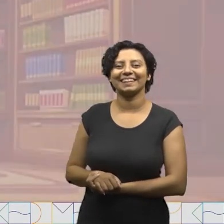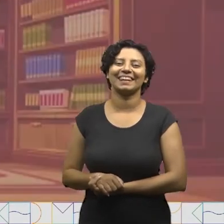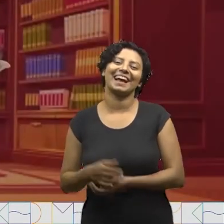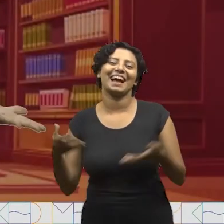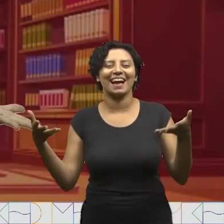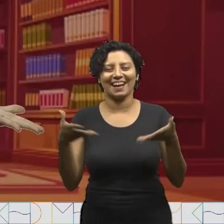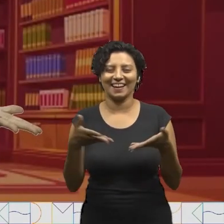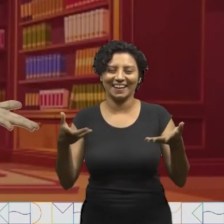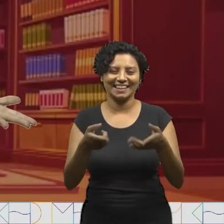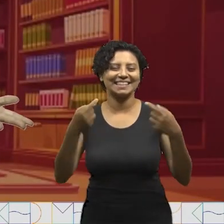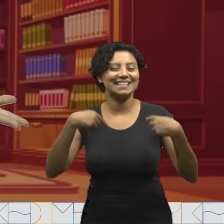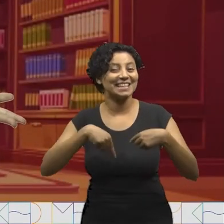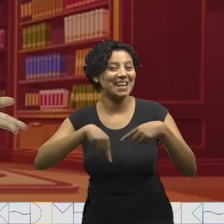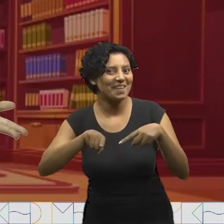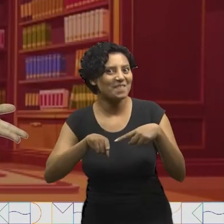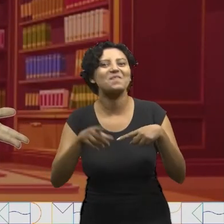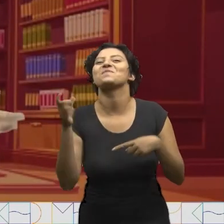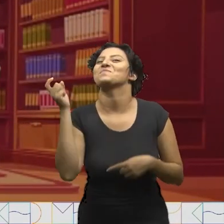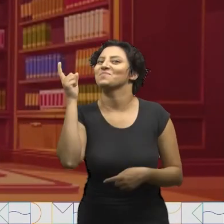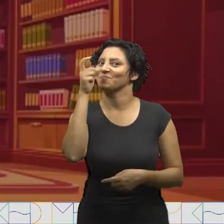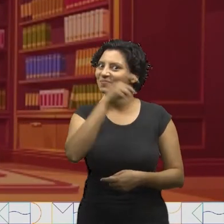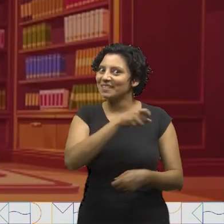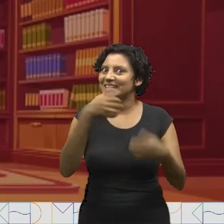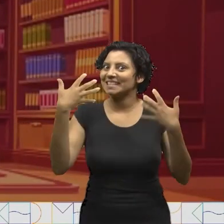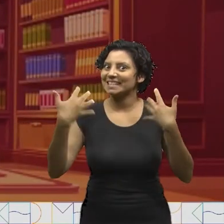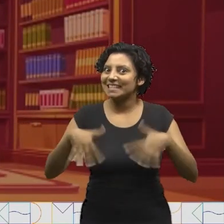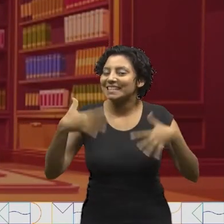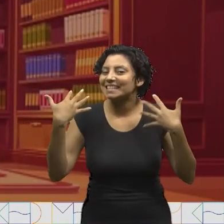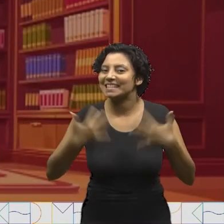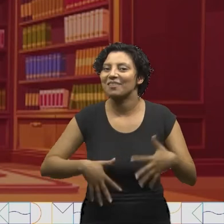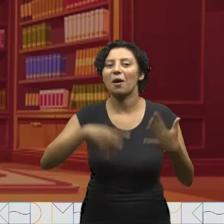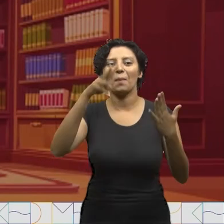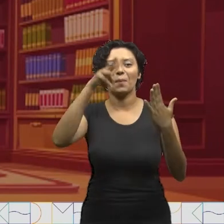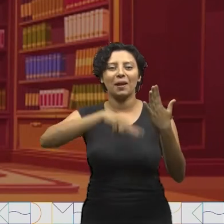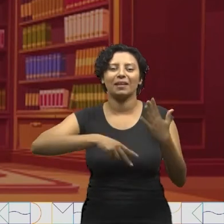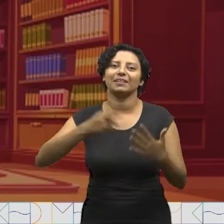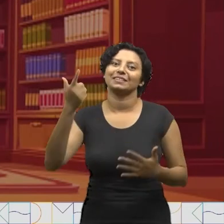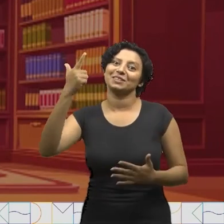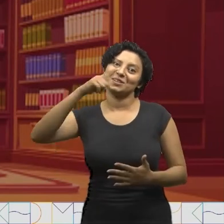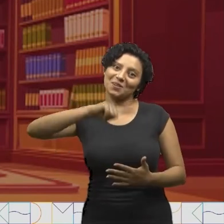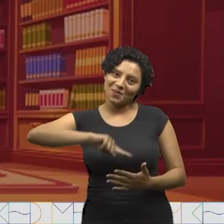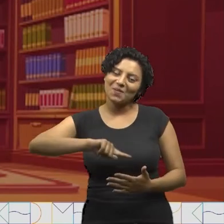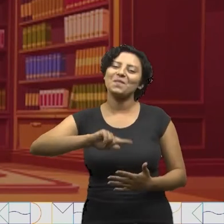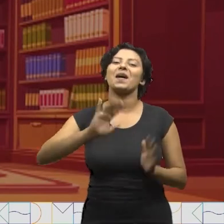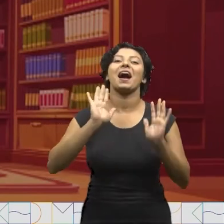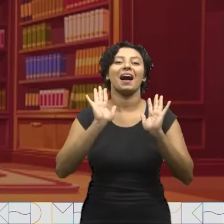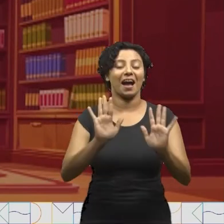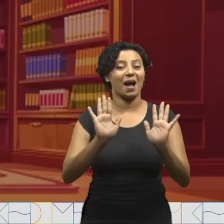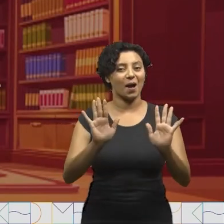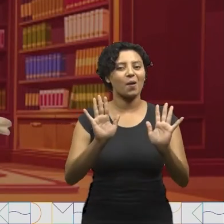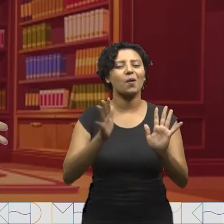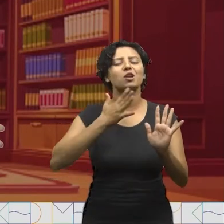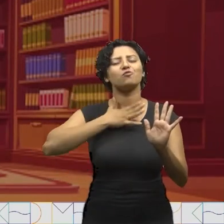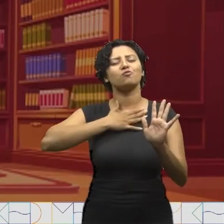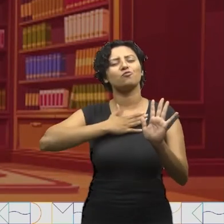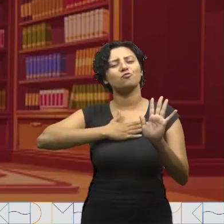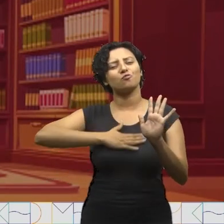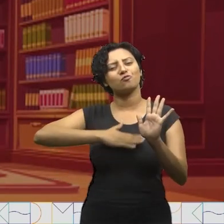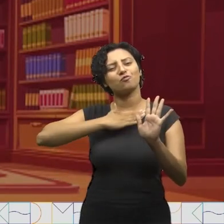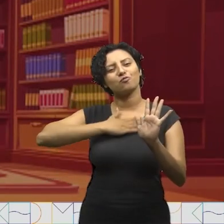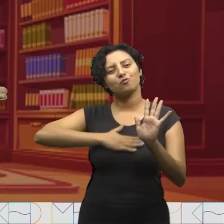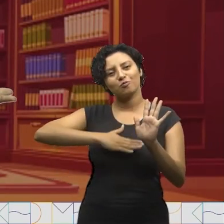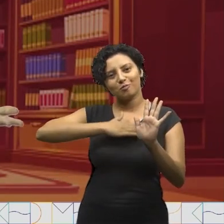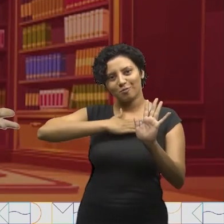E agora? Esse desafio foi difícil. Vamos ler novamente, mas agora